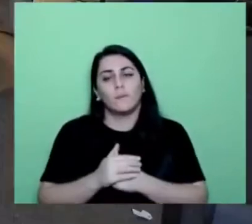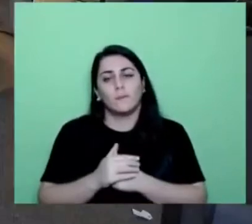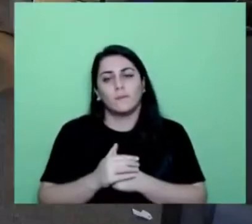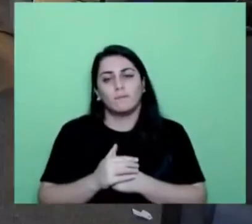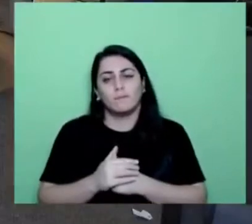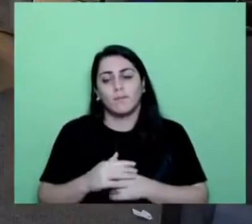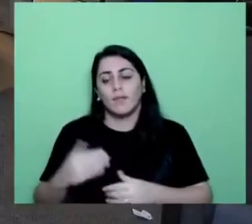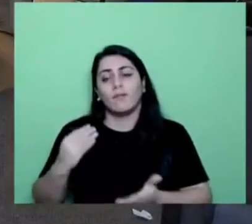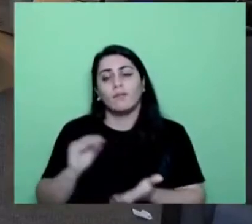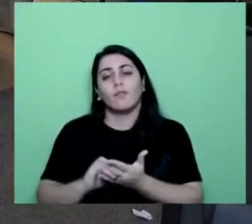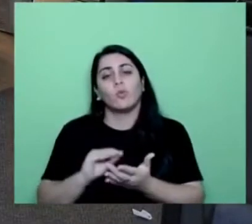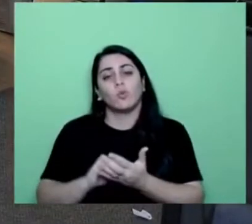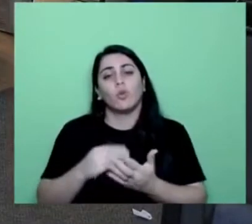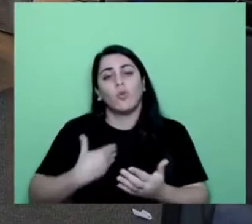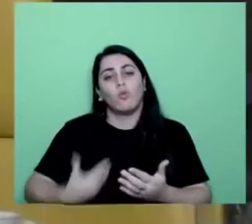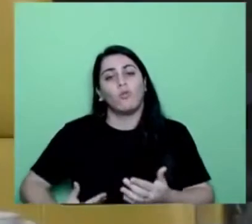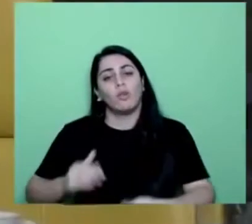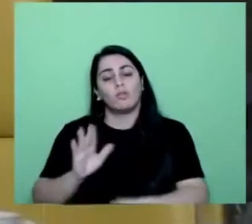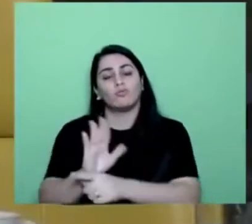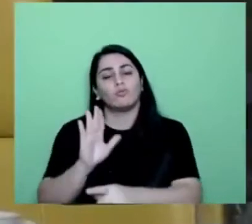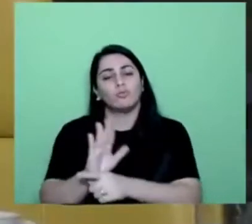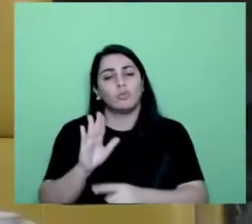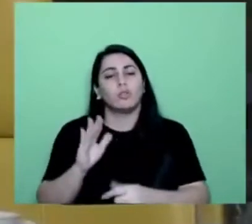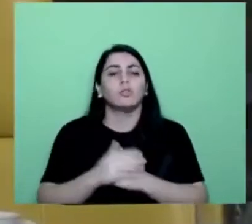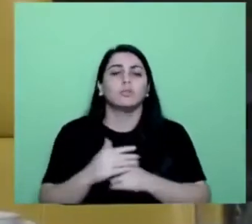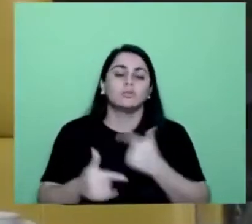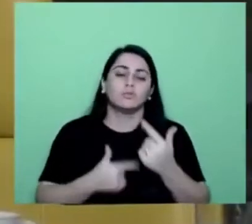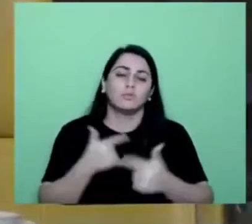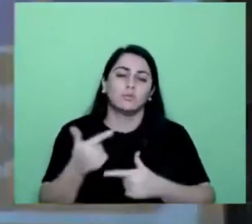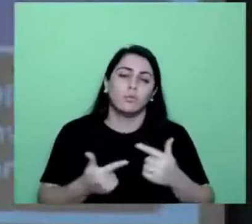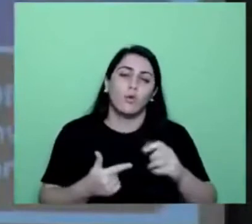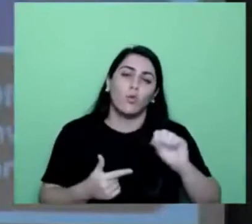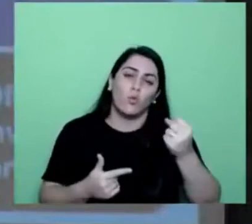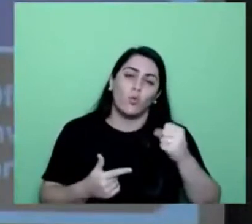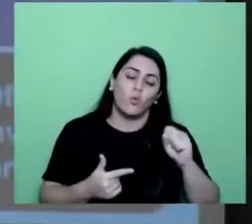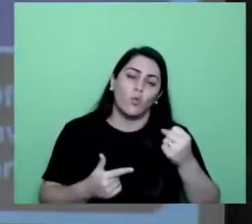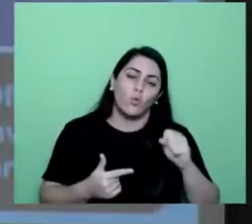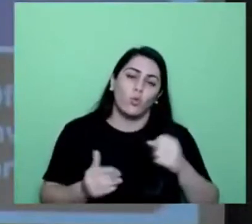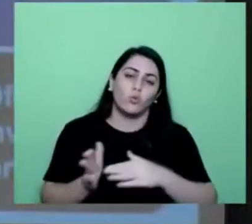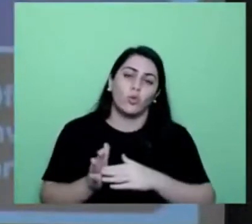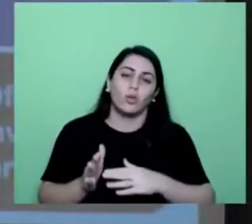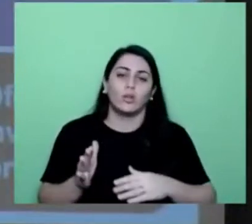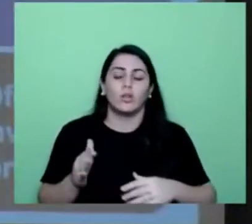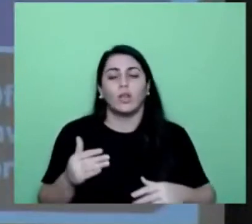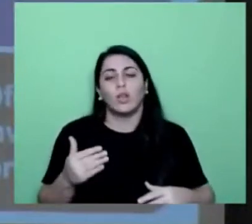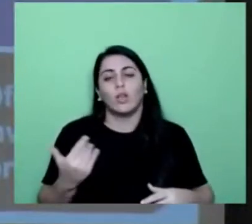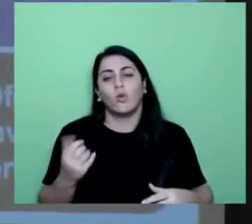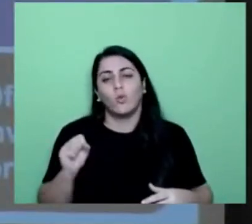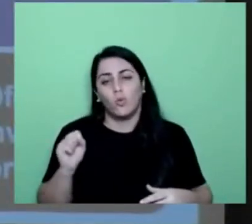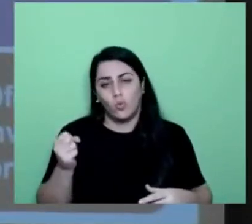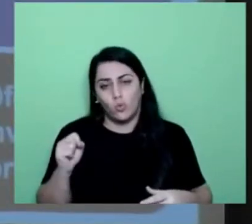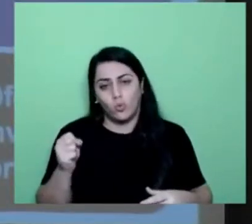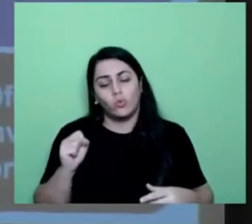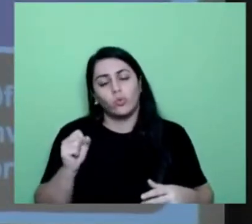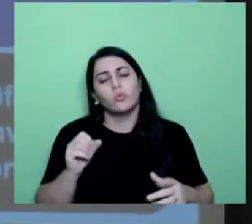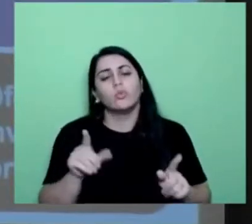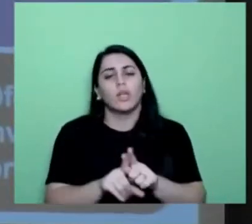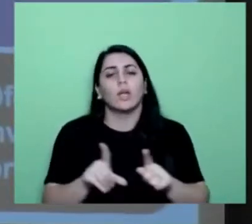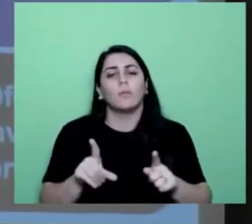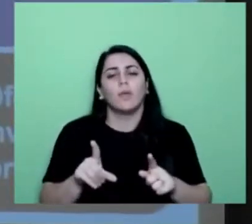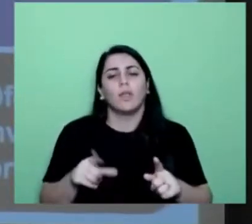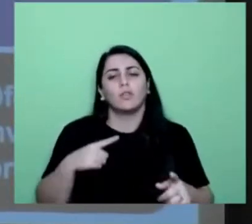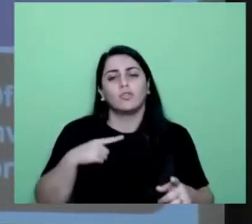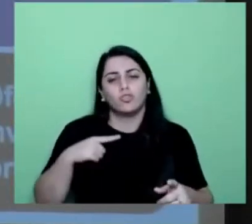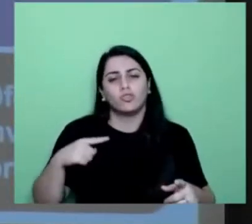Vulnerabilizados. Funcionamento das 8 às 20 horas, 12 horas, inclusive aos finais de semana e de feriados. As ações